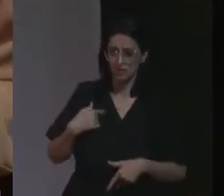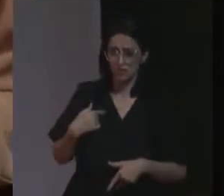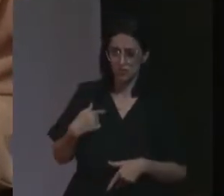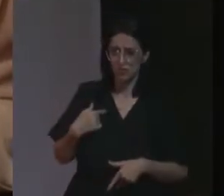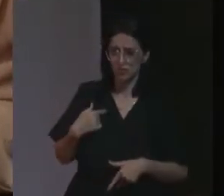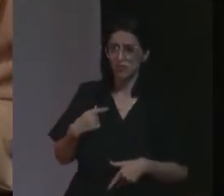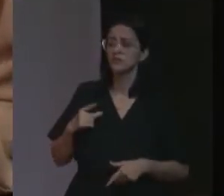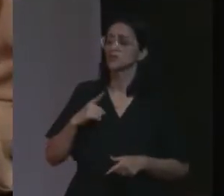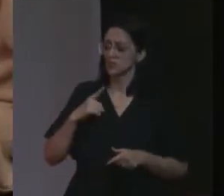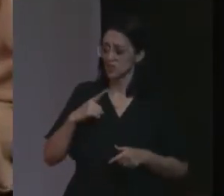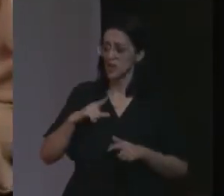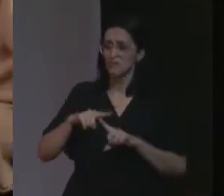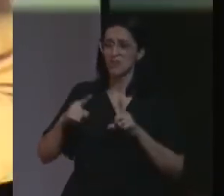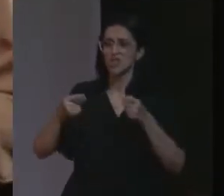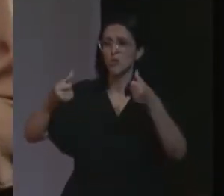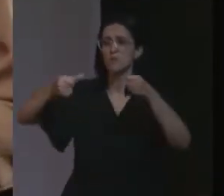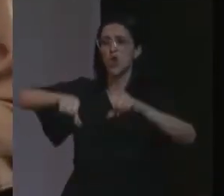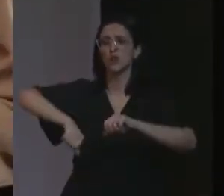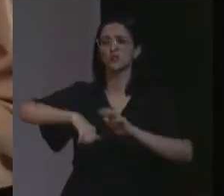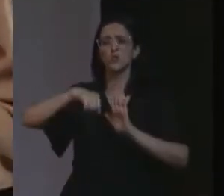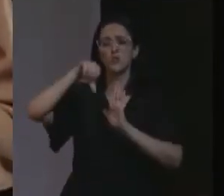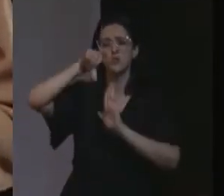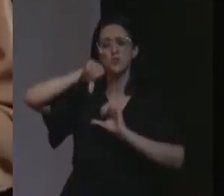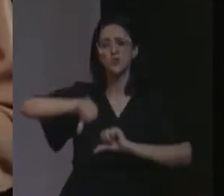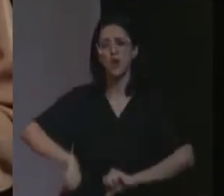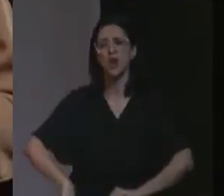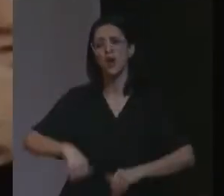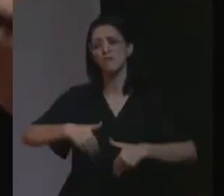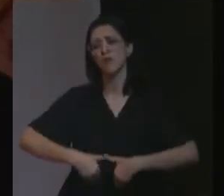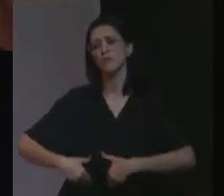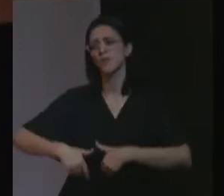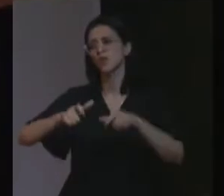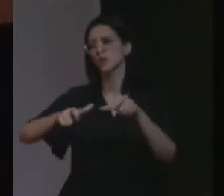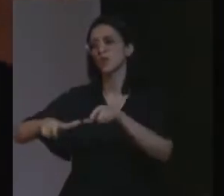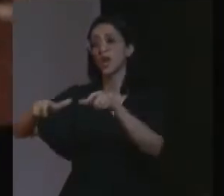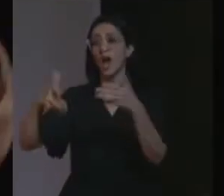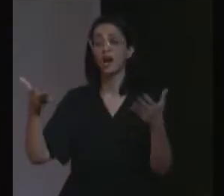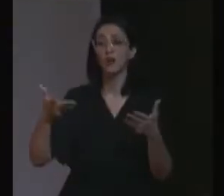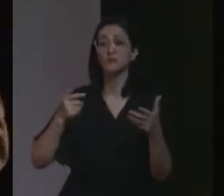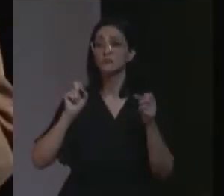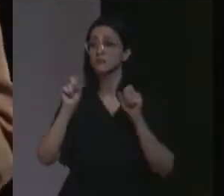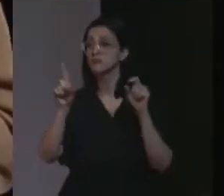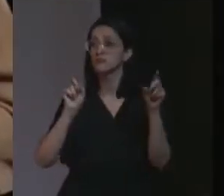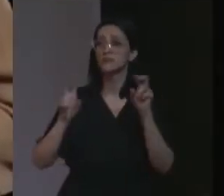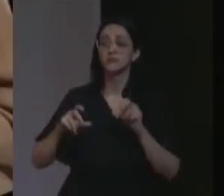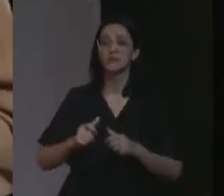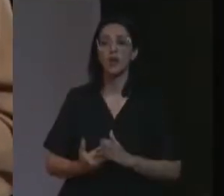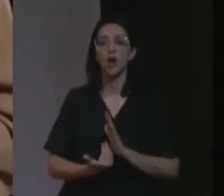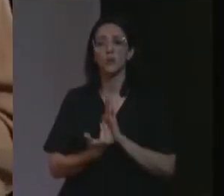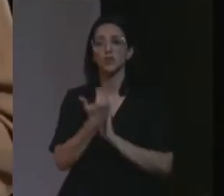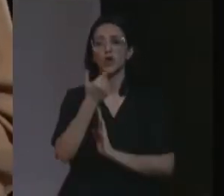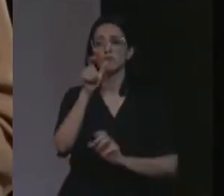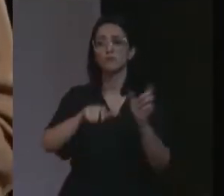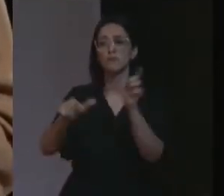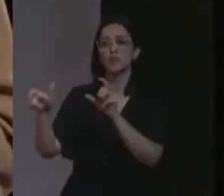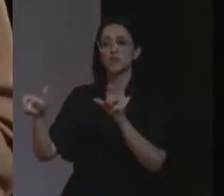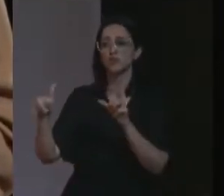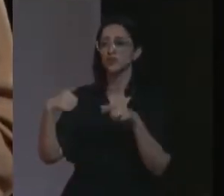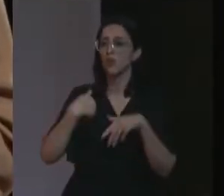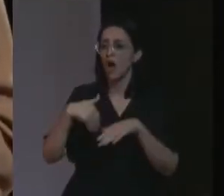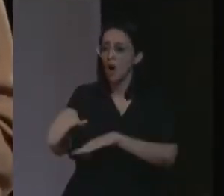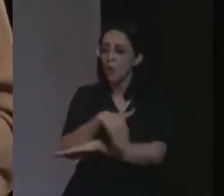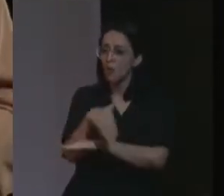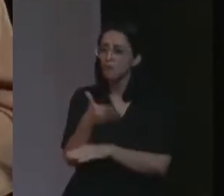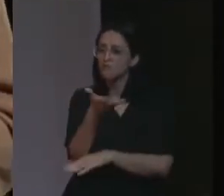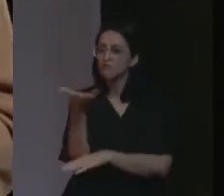está piorando a situação da gente. Porque a fome está em todos os lugares. Se você sair daqui agora, você vai ver que aumentou o índice de pessoas morando na situação de